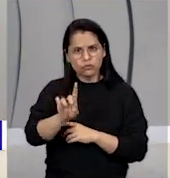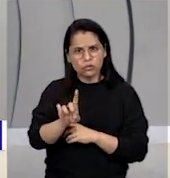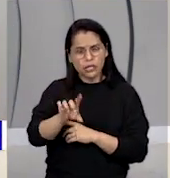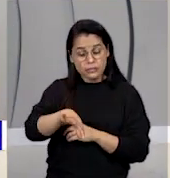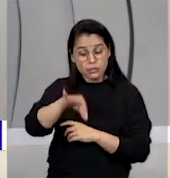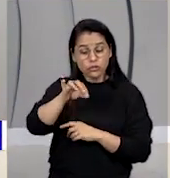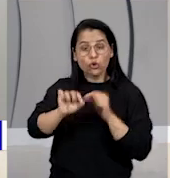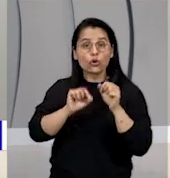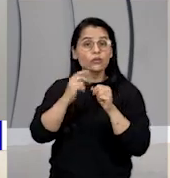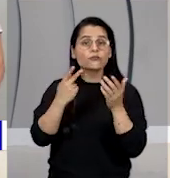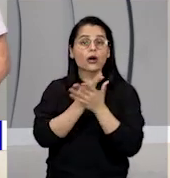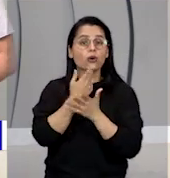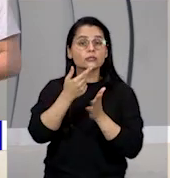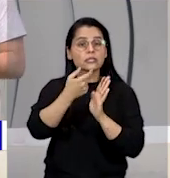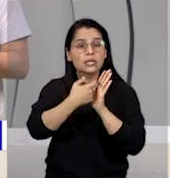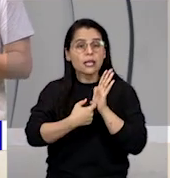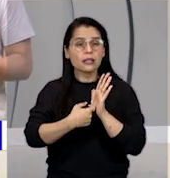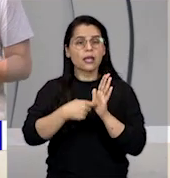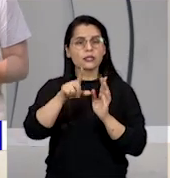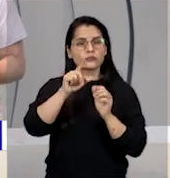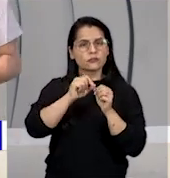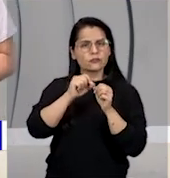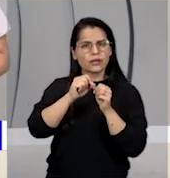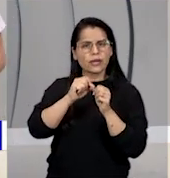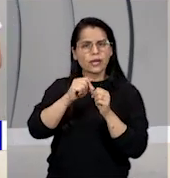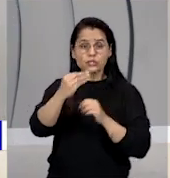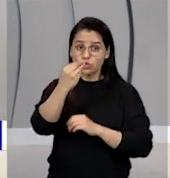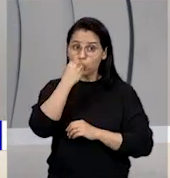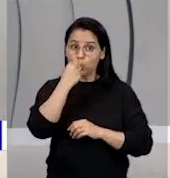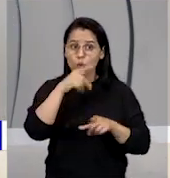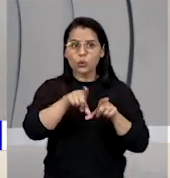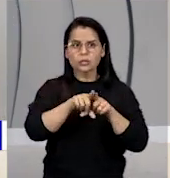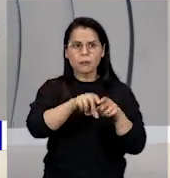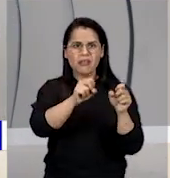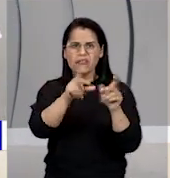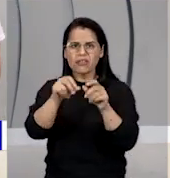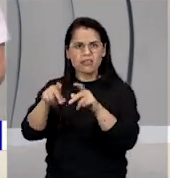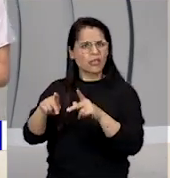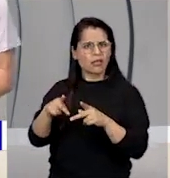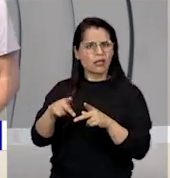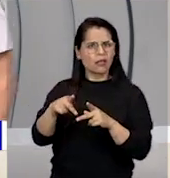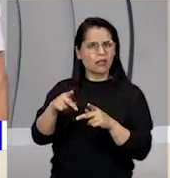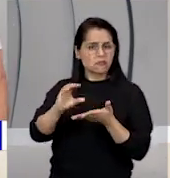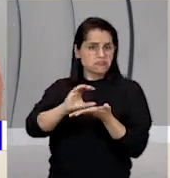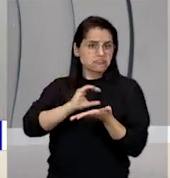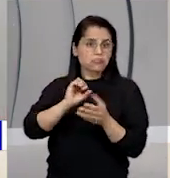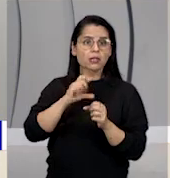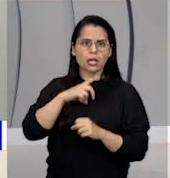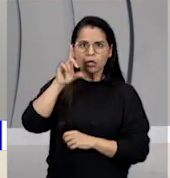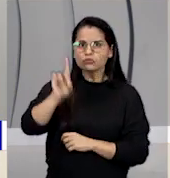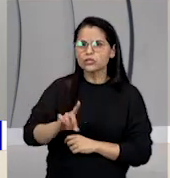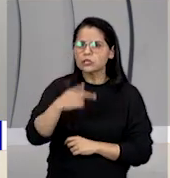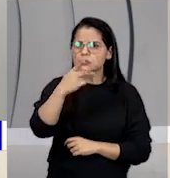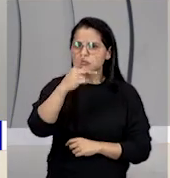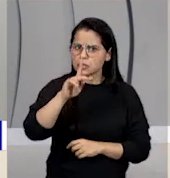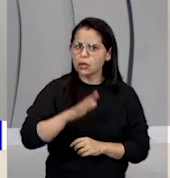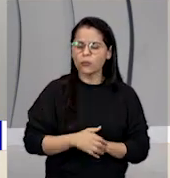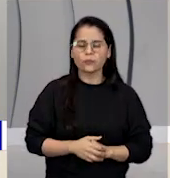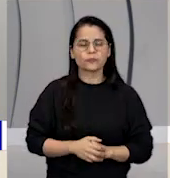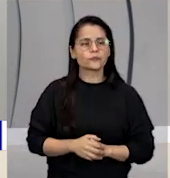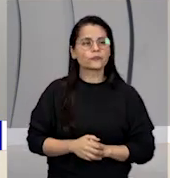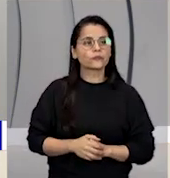sobre o que vai acontecer, sobre aquilo. Você tem direito, inclusive, de lucrar sobre aquilo, de ganhar dinheiro sobre aquilo. Isso que é direito do autor.